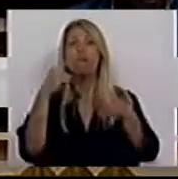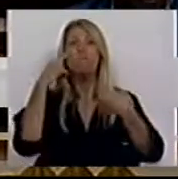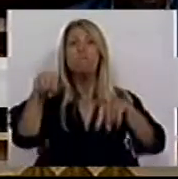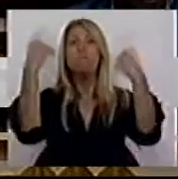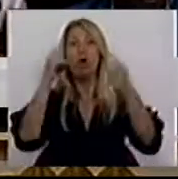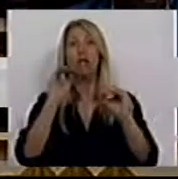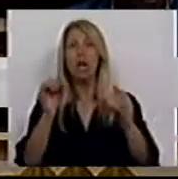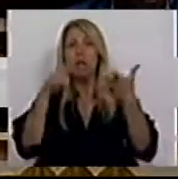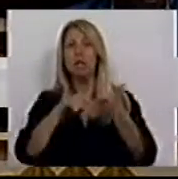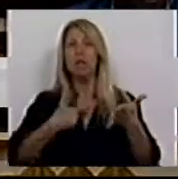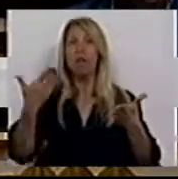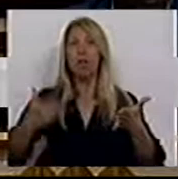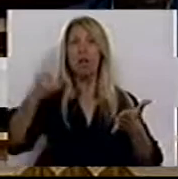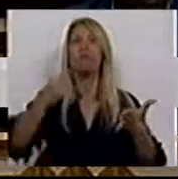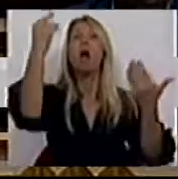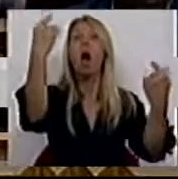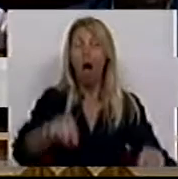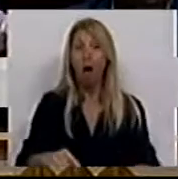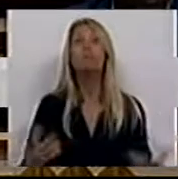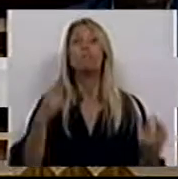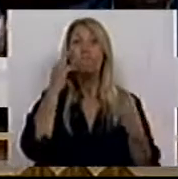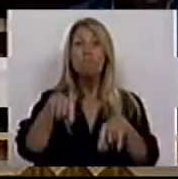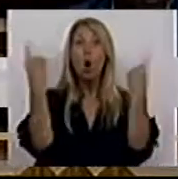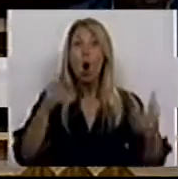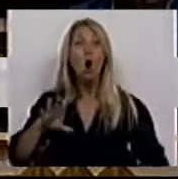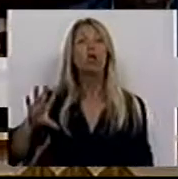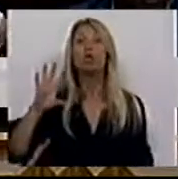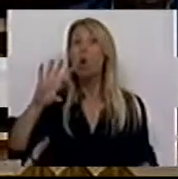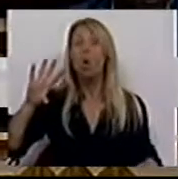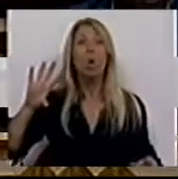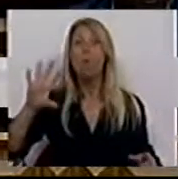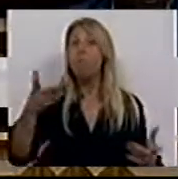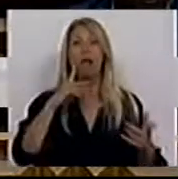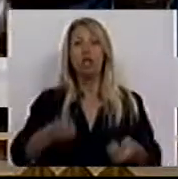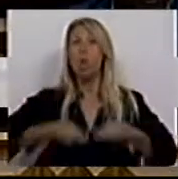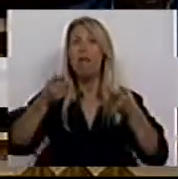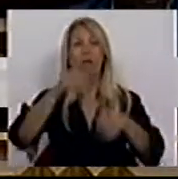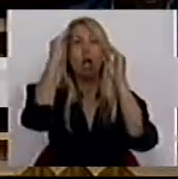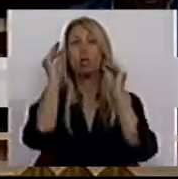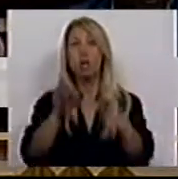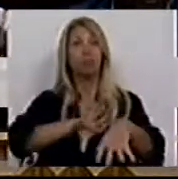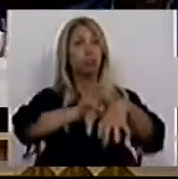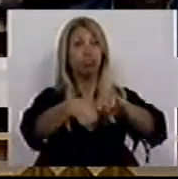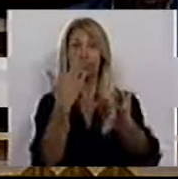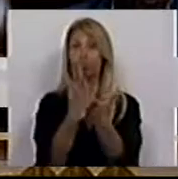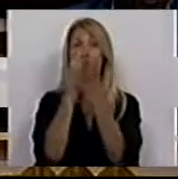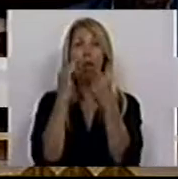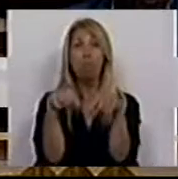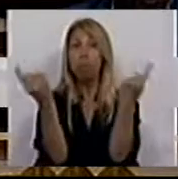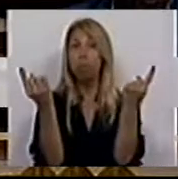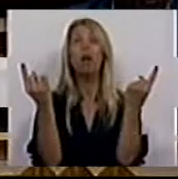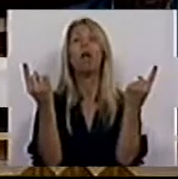de que o país continua a desinvestir na educação, que está a degradar a escola pública e que está a diminuir